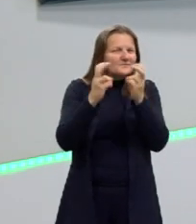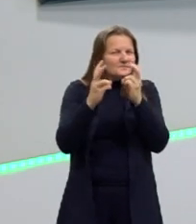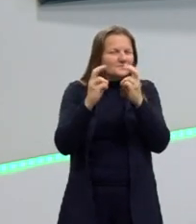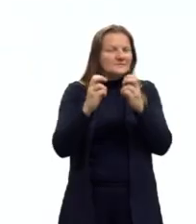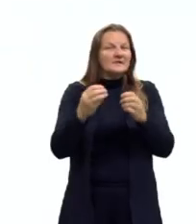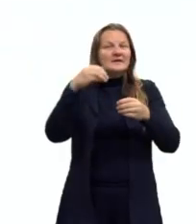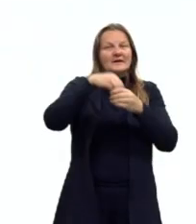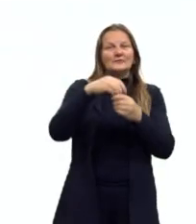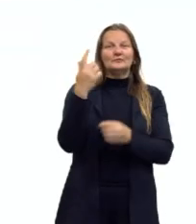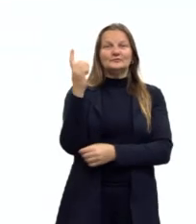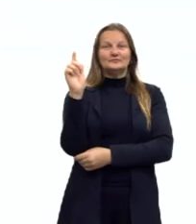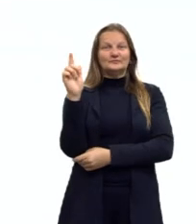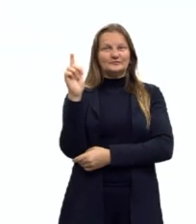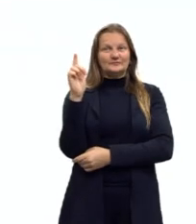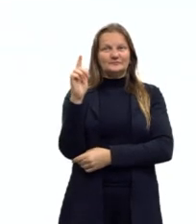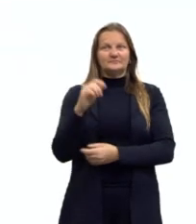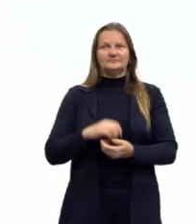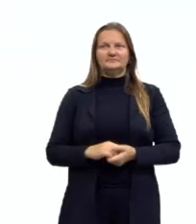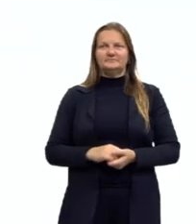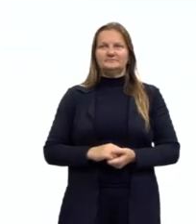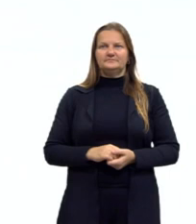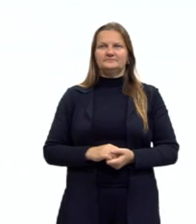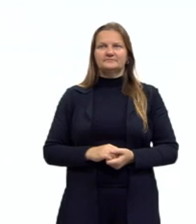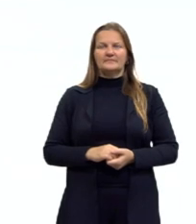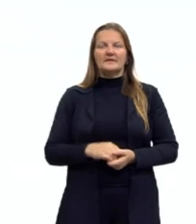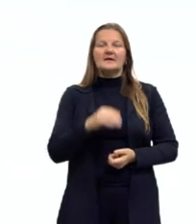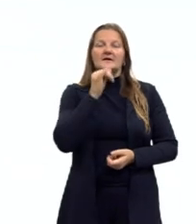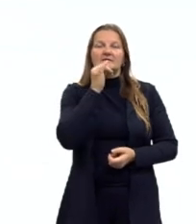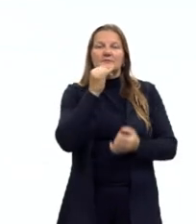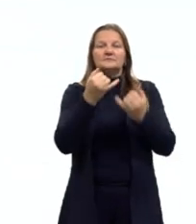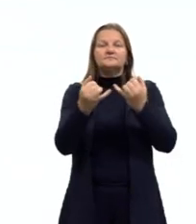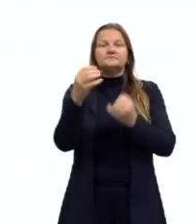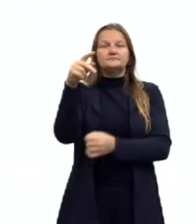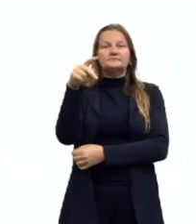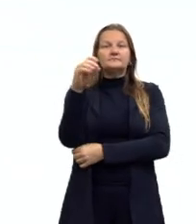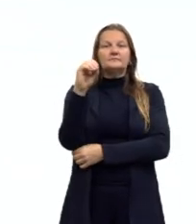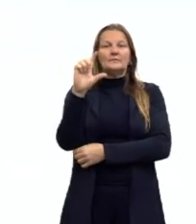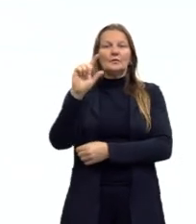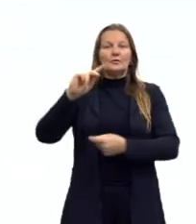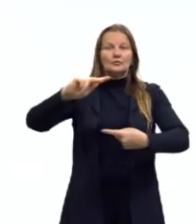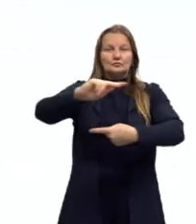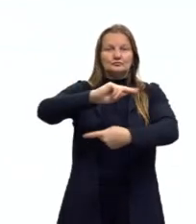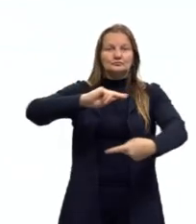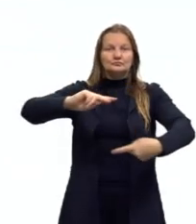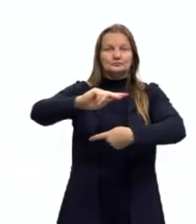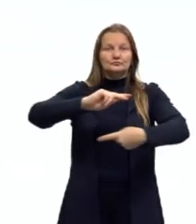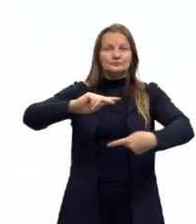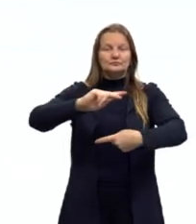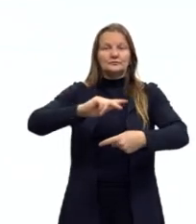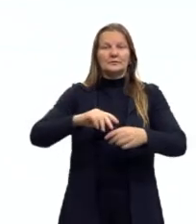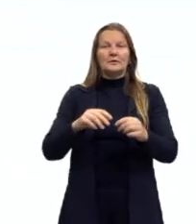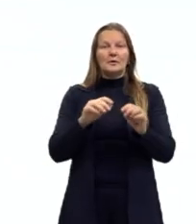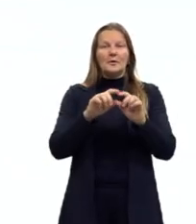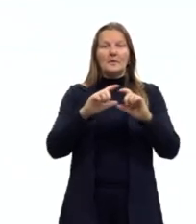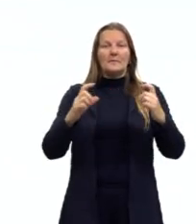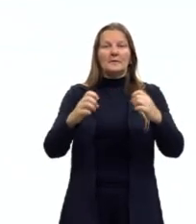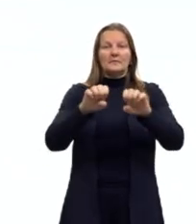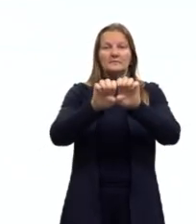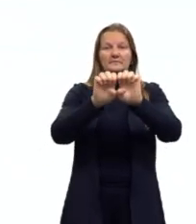geografia principalmente. Esses nomes aí são polo, paralelo, equador e